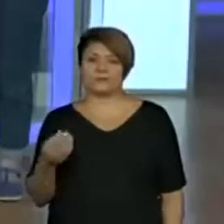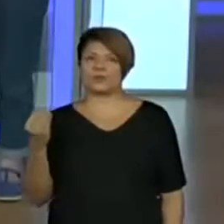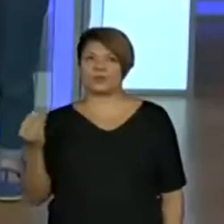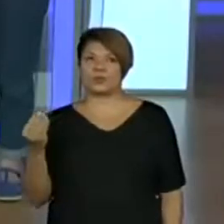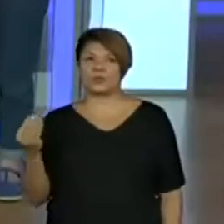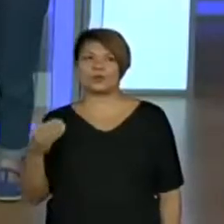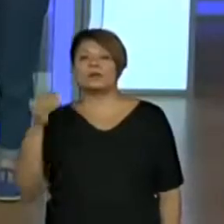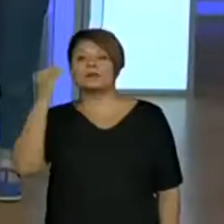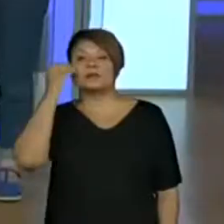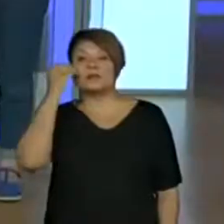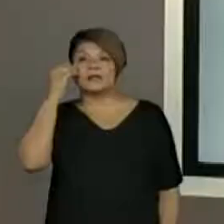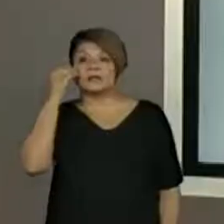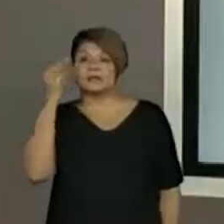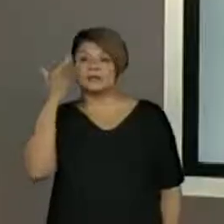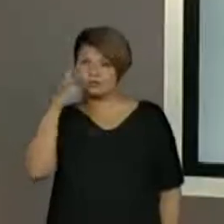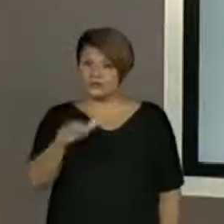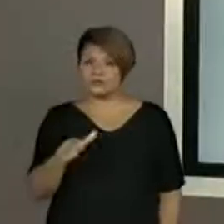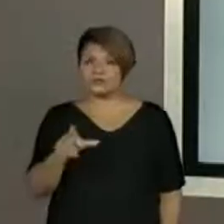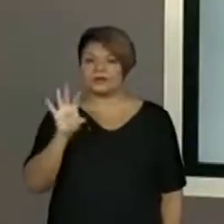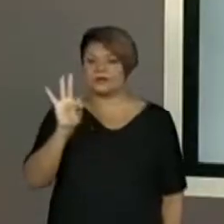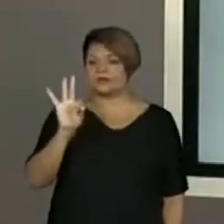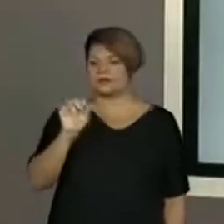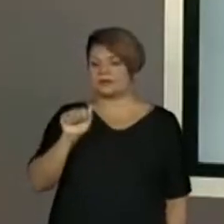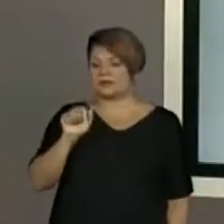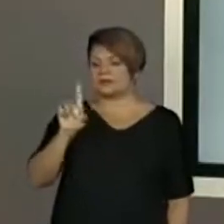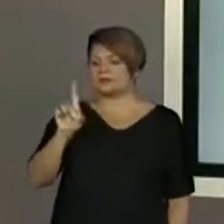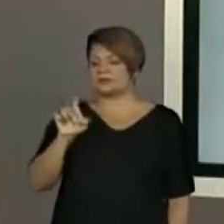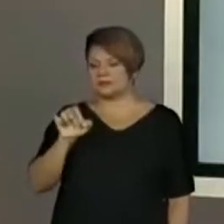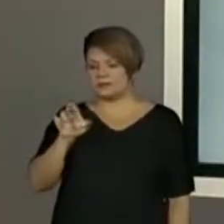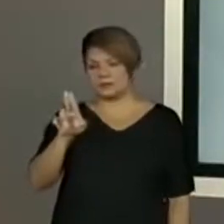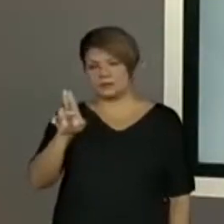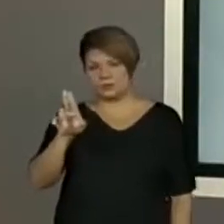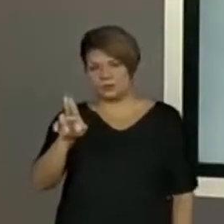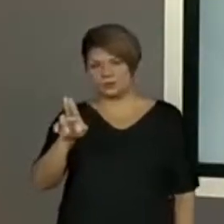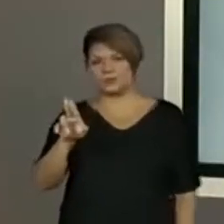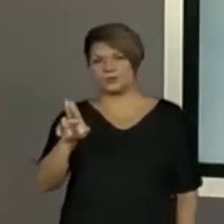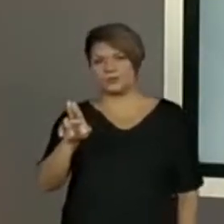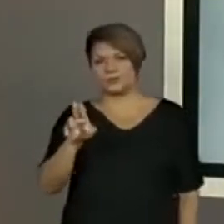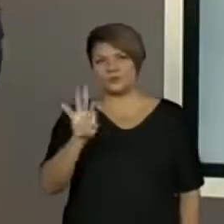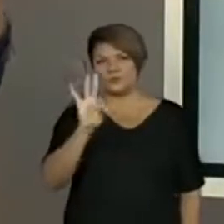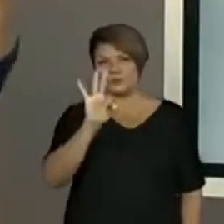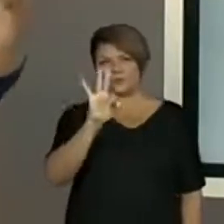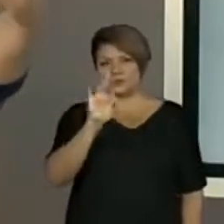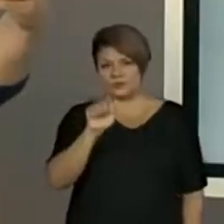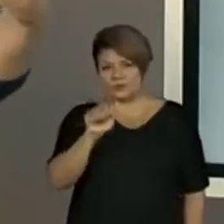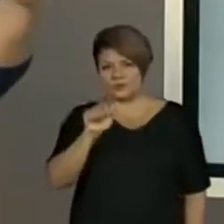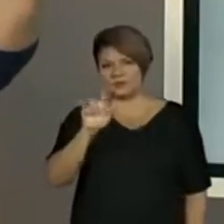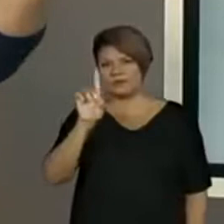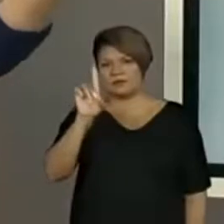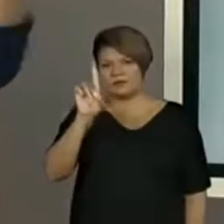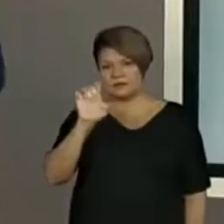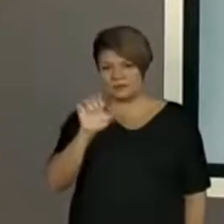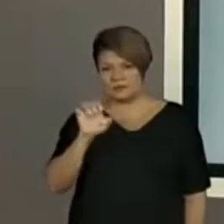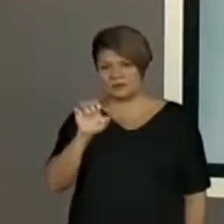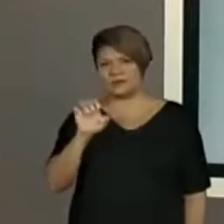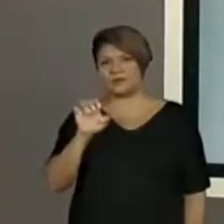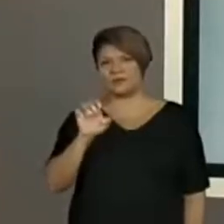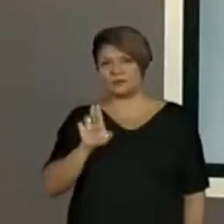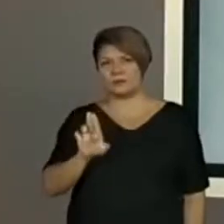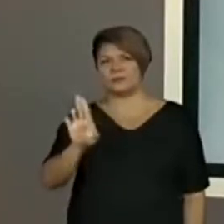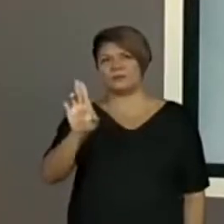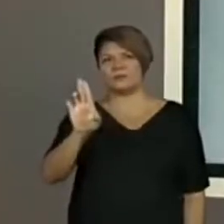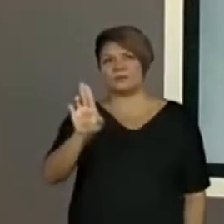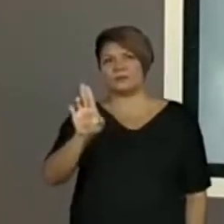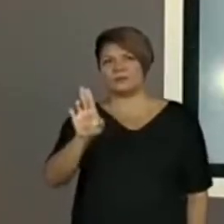Tenta repetir junto com a gente. Tadeu. Eu já tenho o D, tá, o D, U. E esse